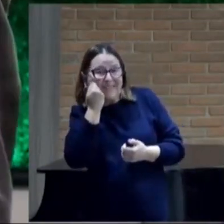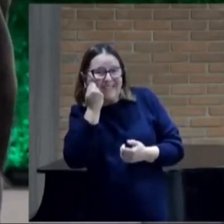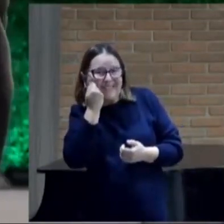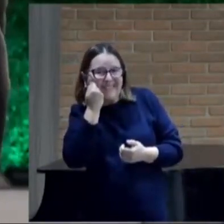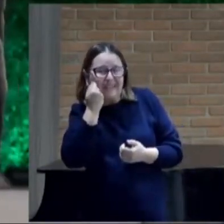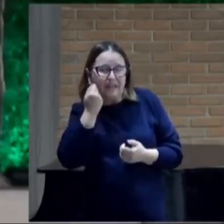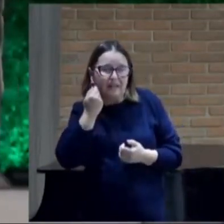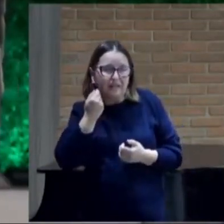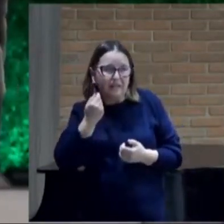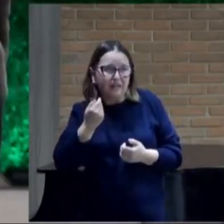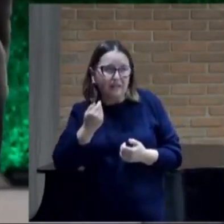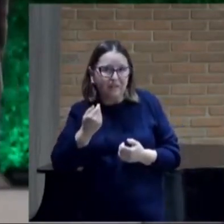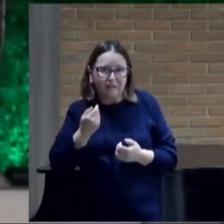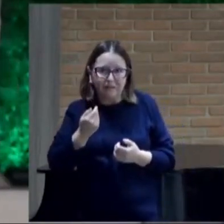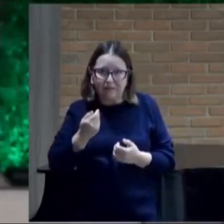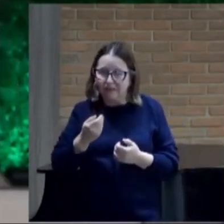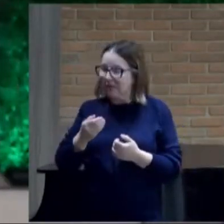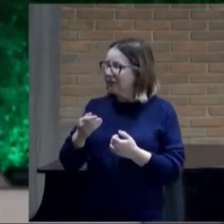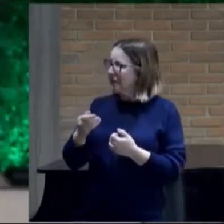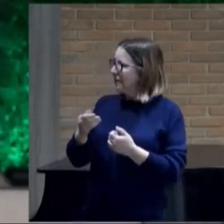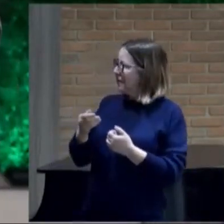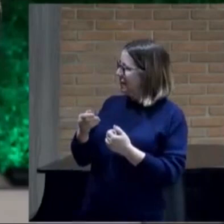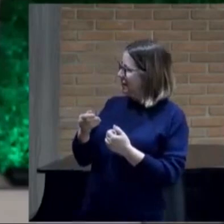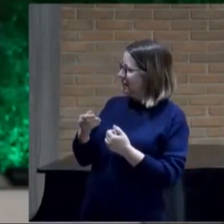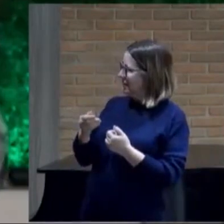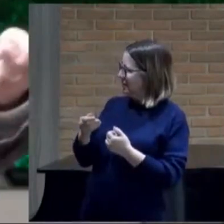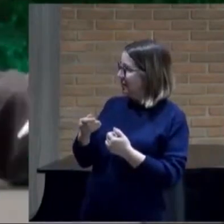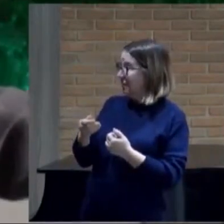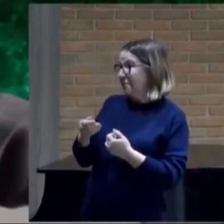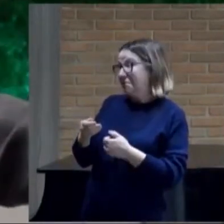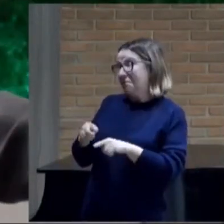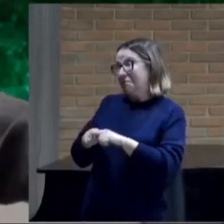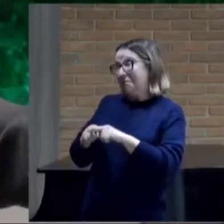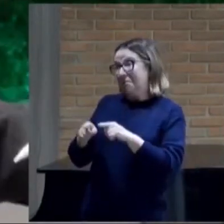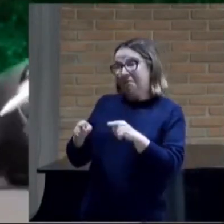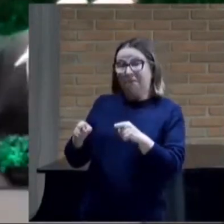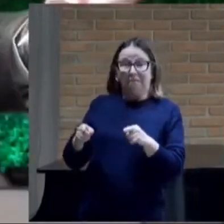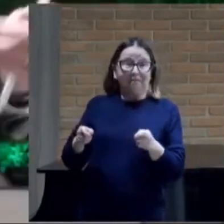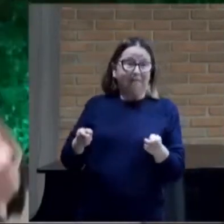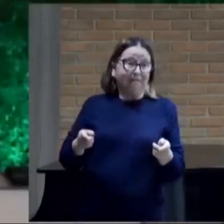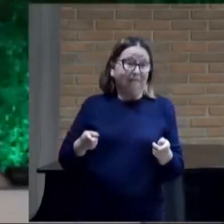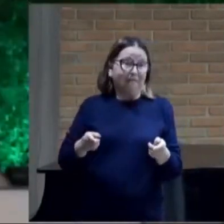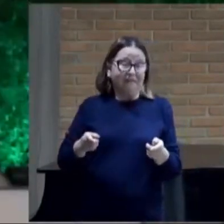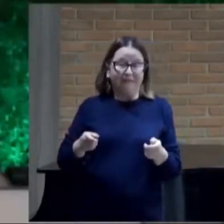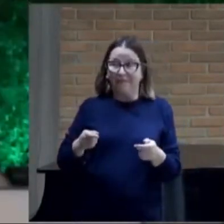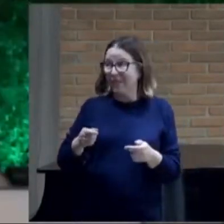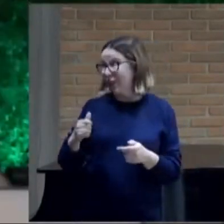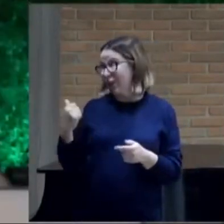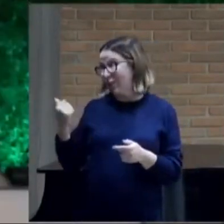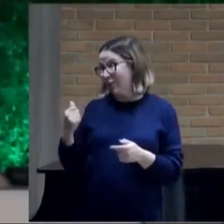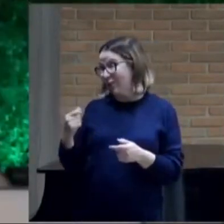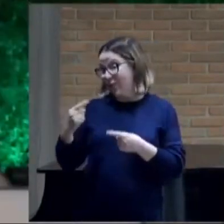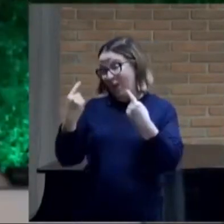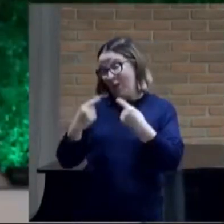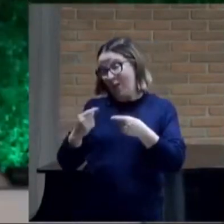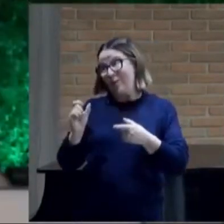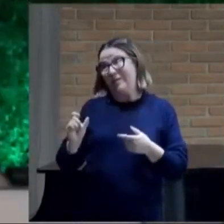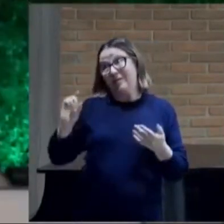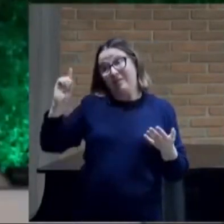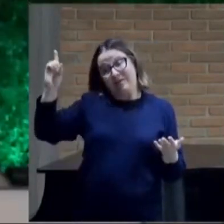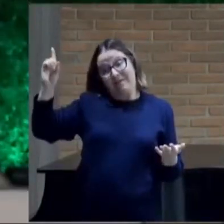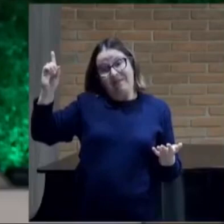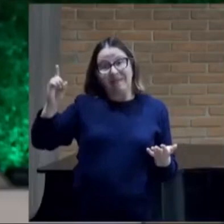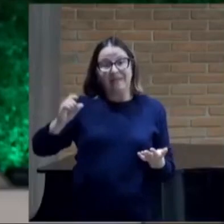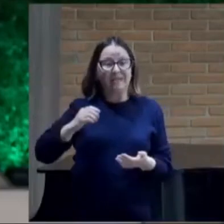Aí eu Quando desgrudou Eu disse Mas também Você vai confrontar a palavra de Deus?